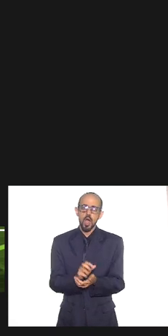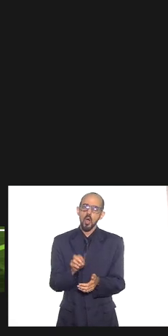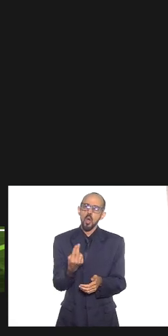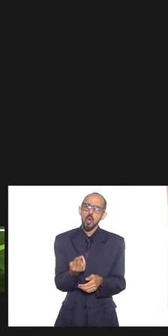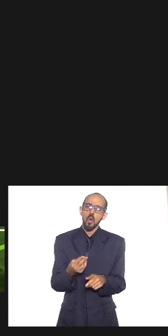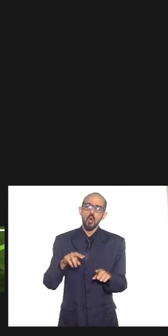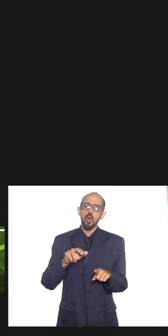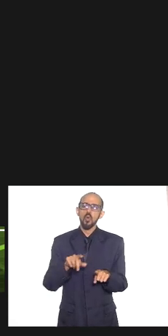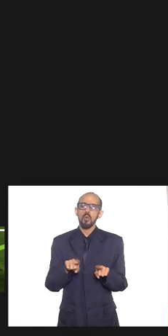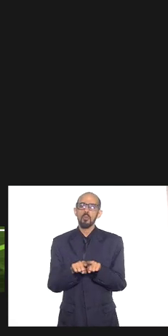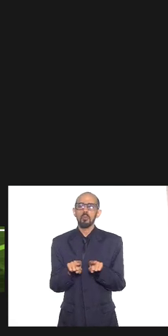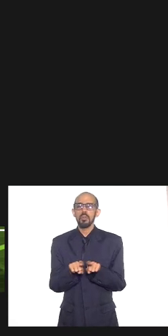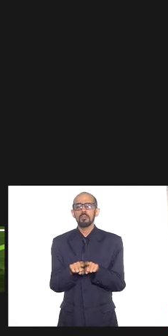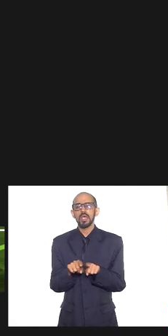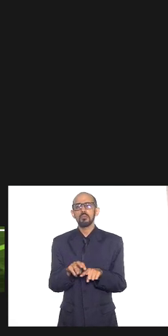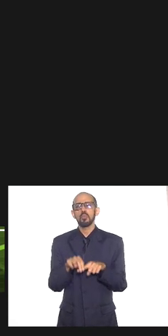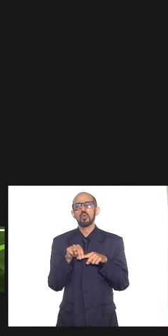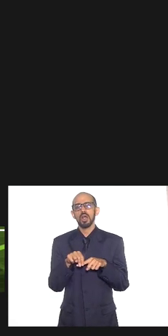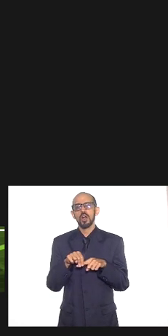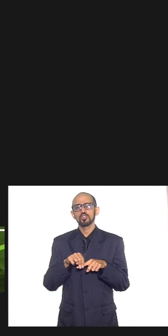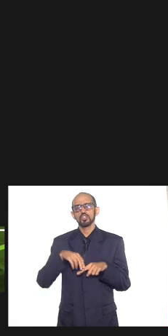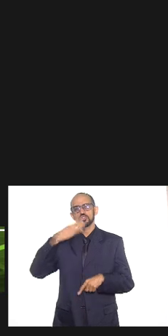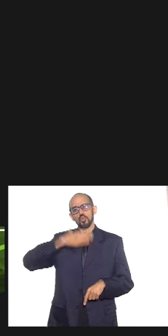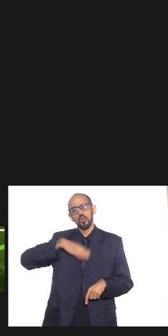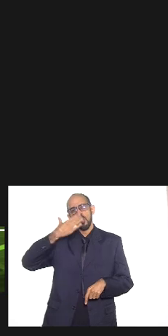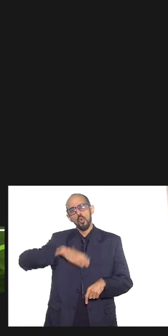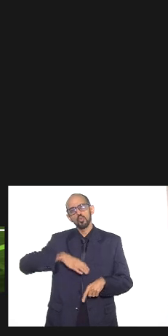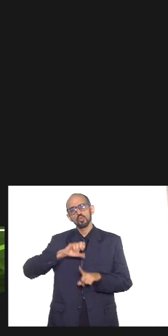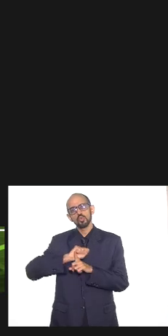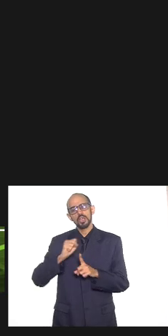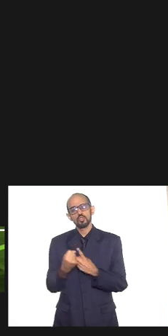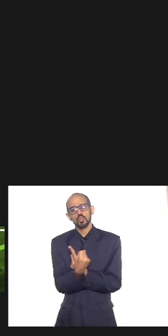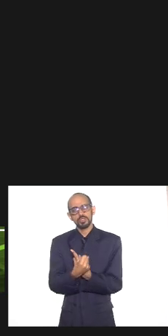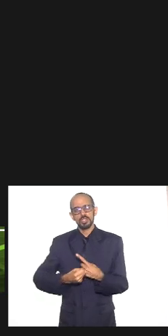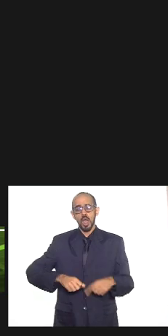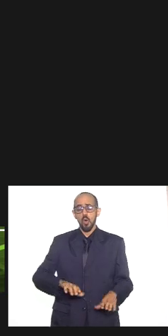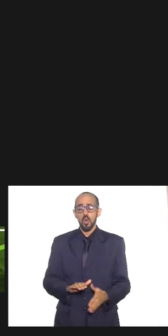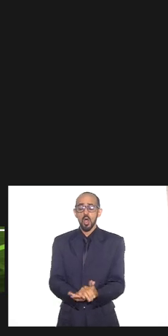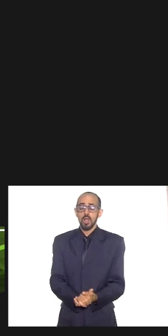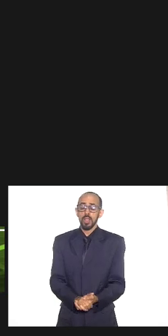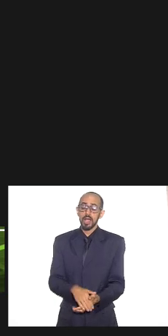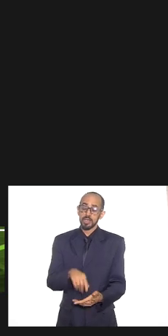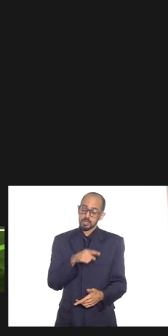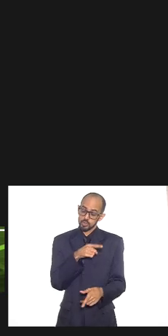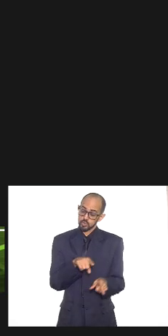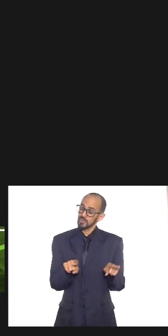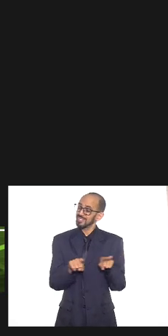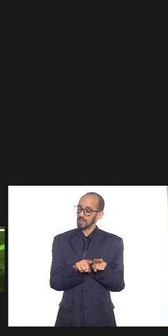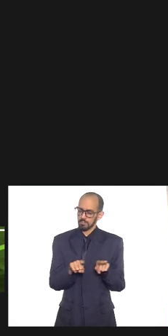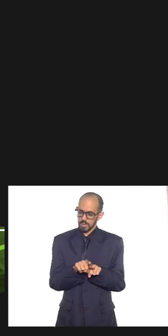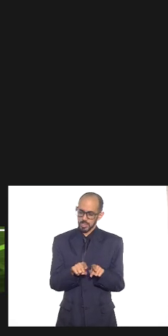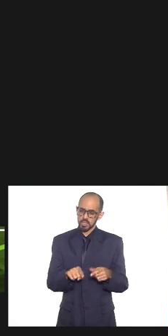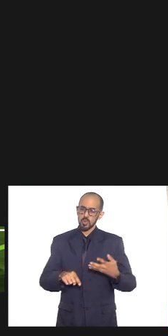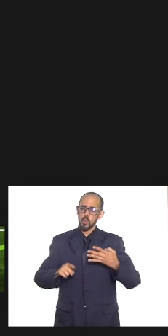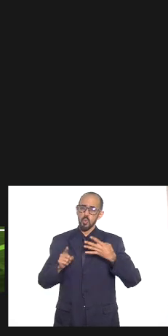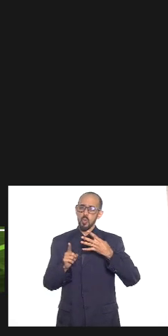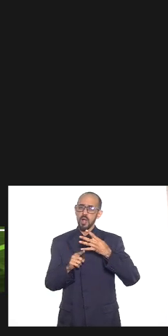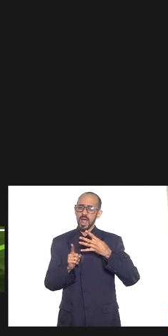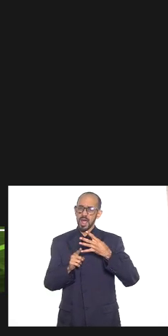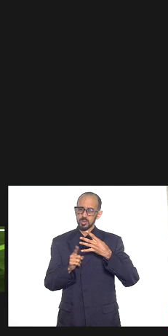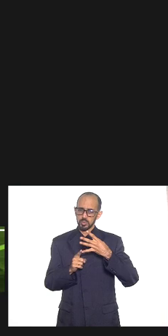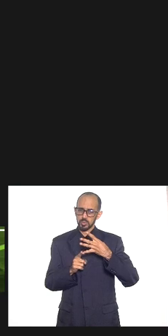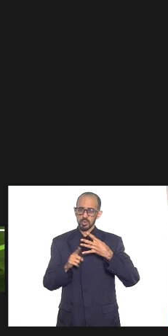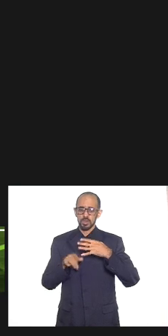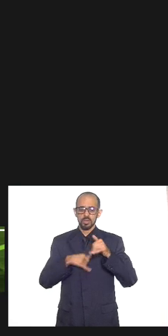etiquetamento social então essa questão também passou nós e o quarto caso